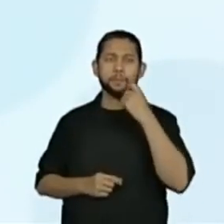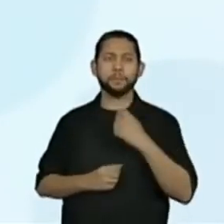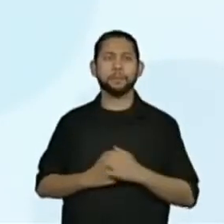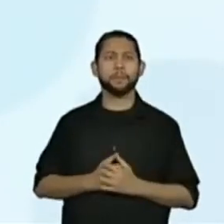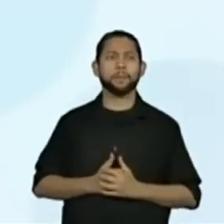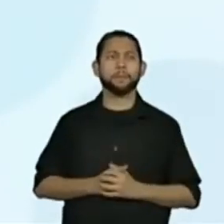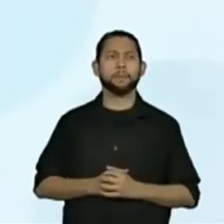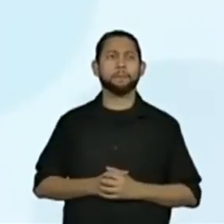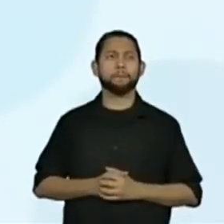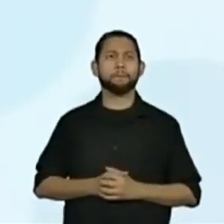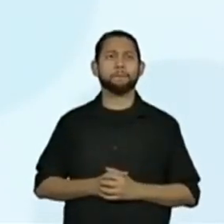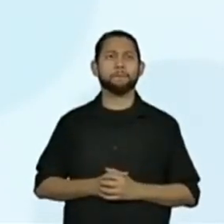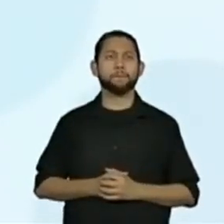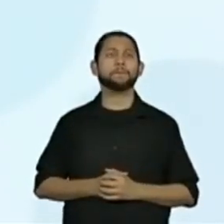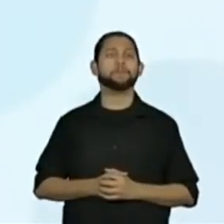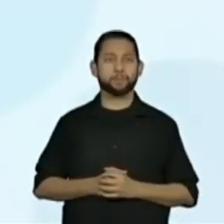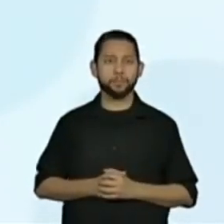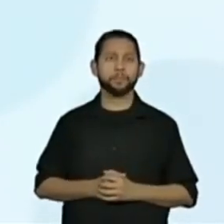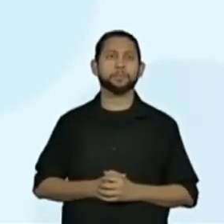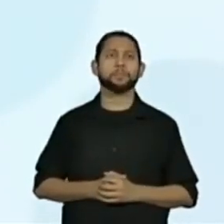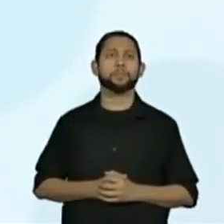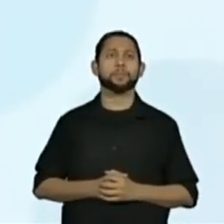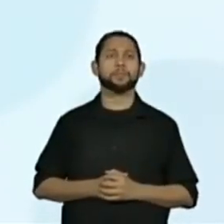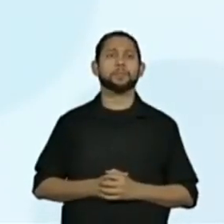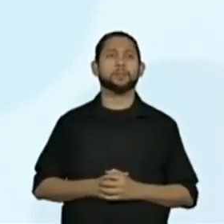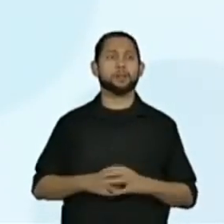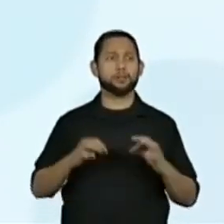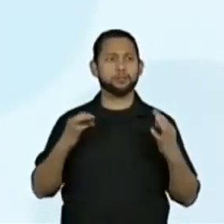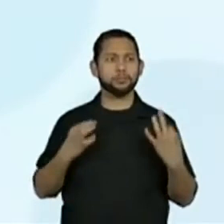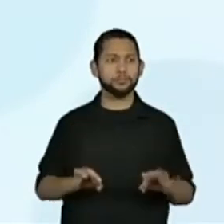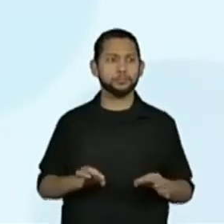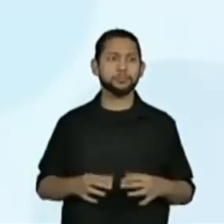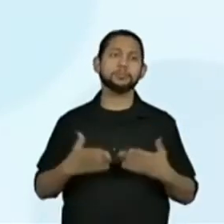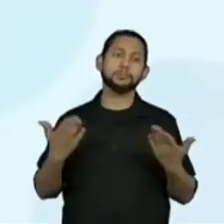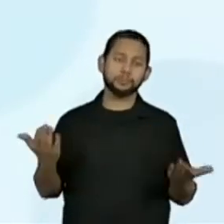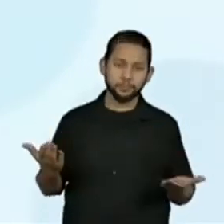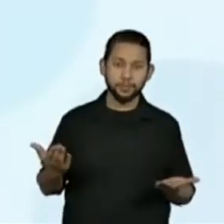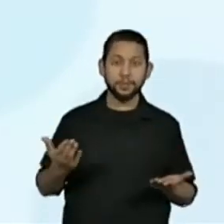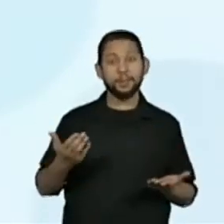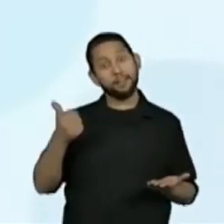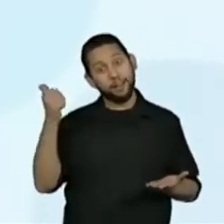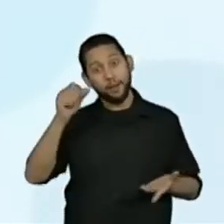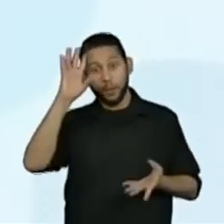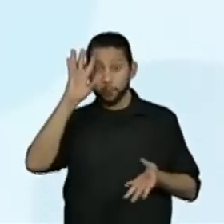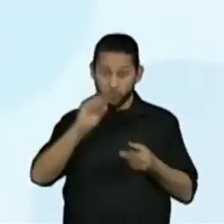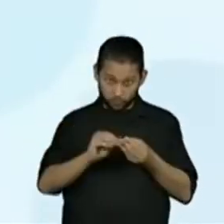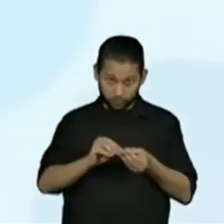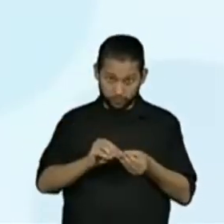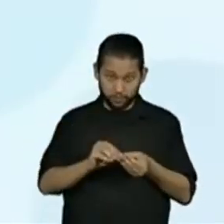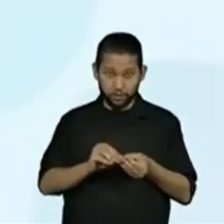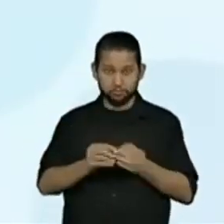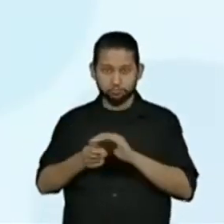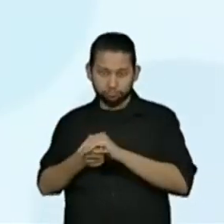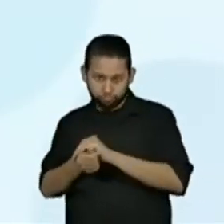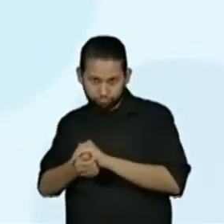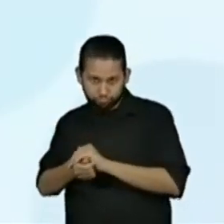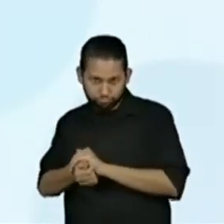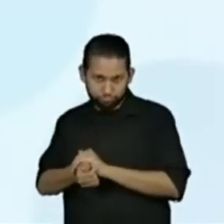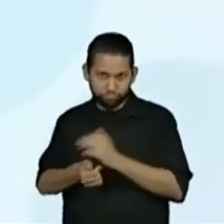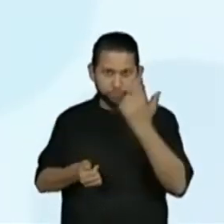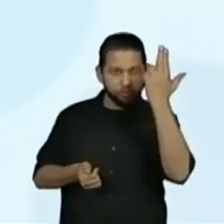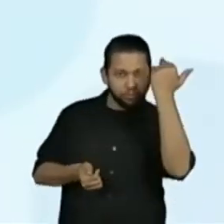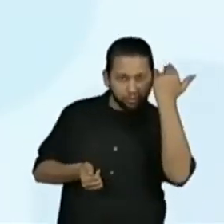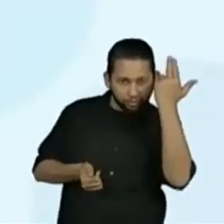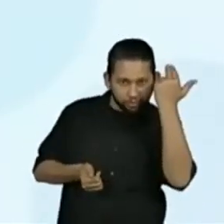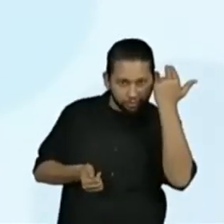Caneta. Vamos arrumar. Isso. Então, a moral dessa fábula, a lebre e a tartaruga, é